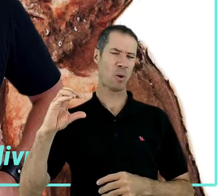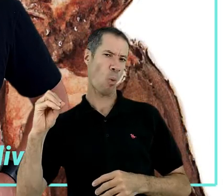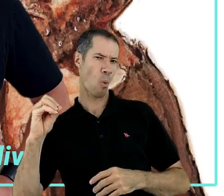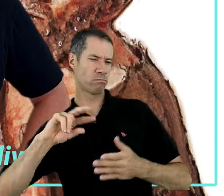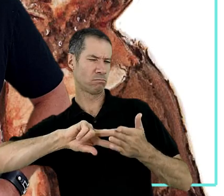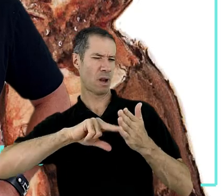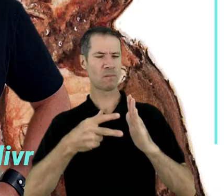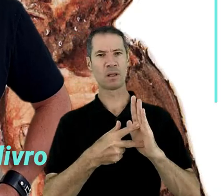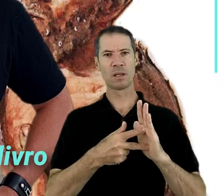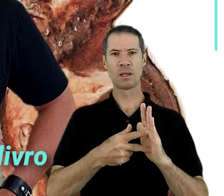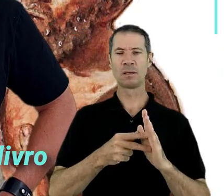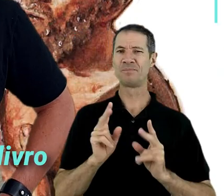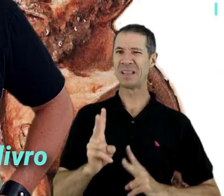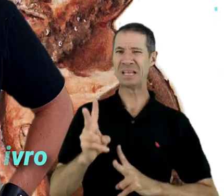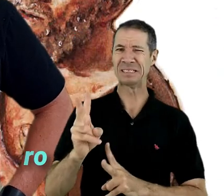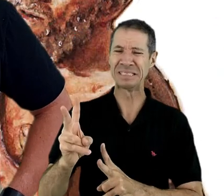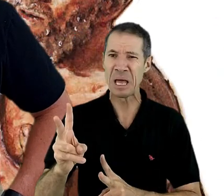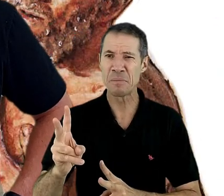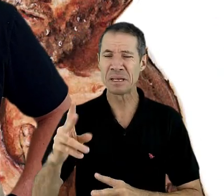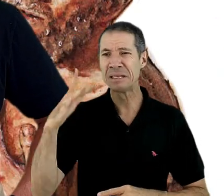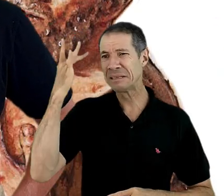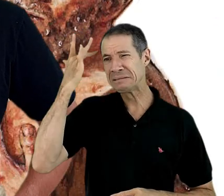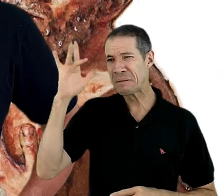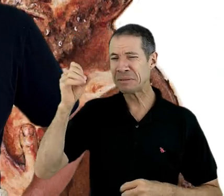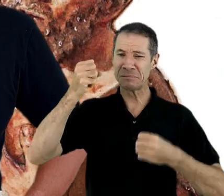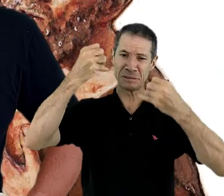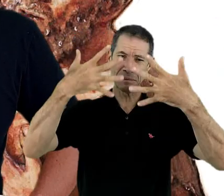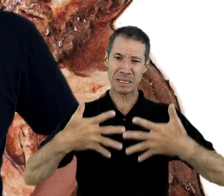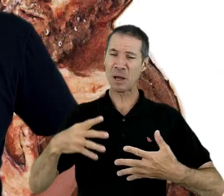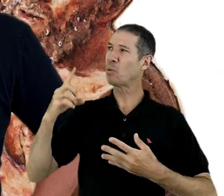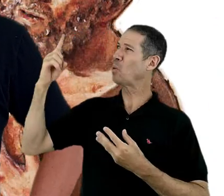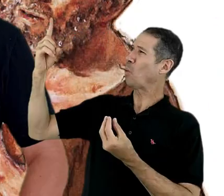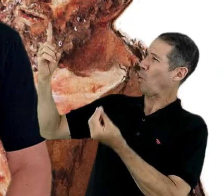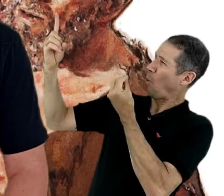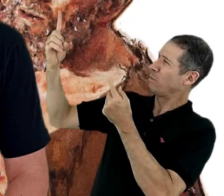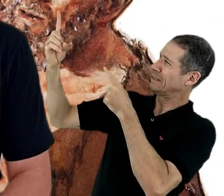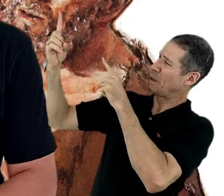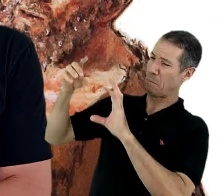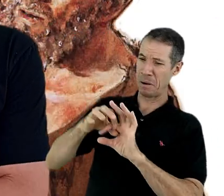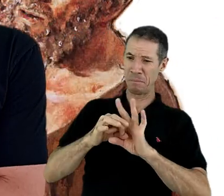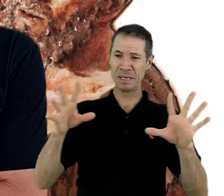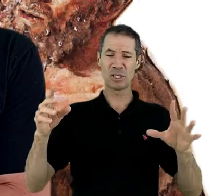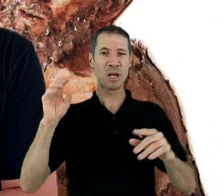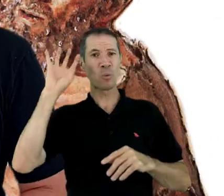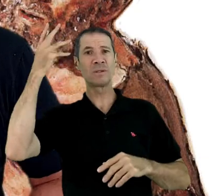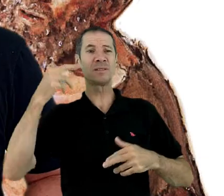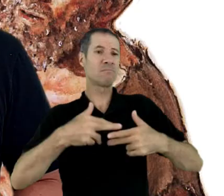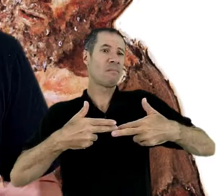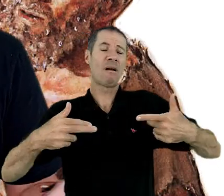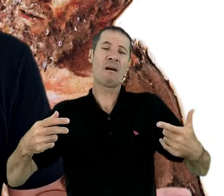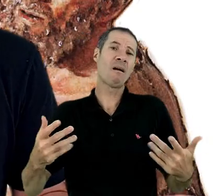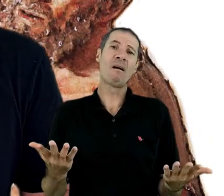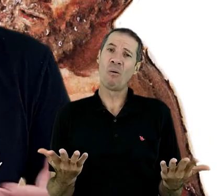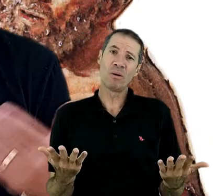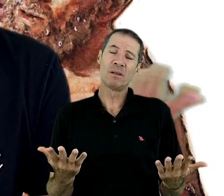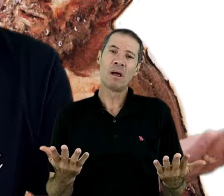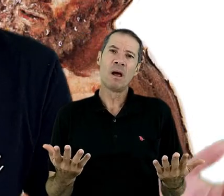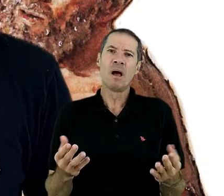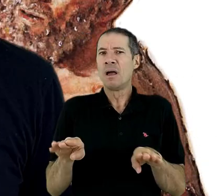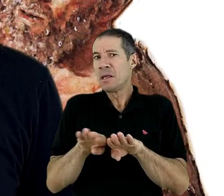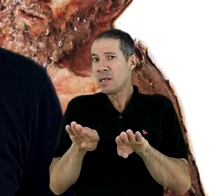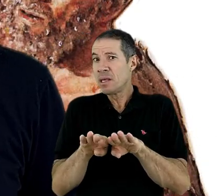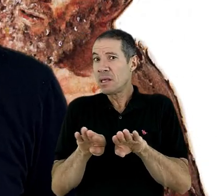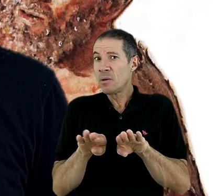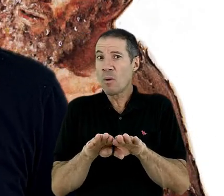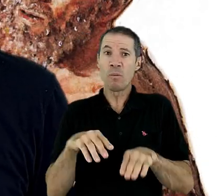Nem sempre sabemos explicar o porquê Deus permite acontecer certas coisas com aqueles que nós